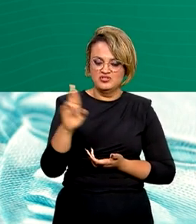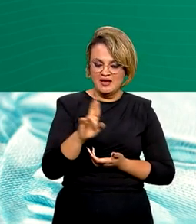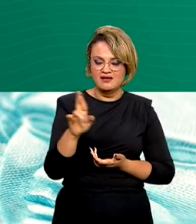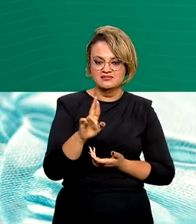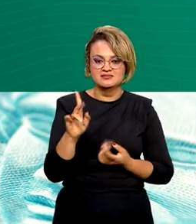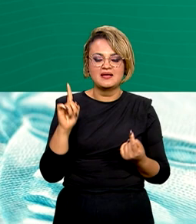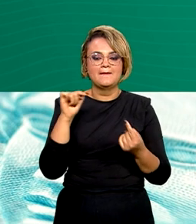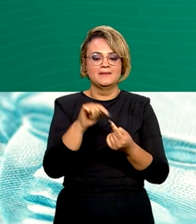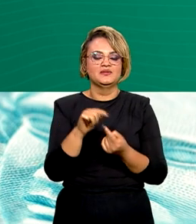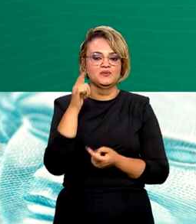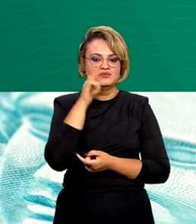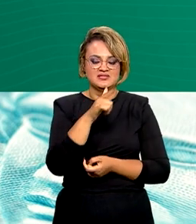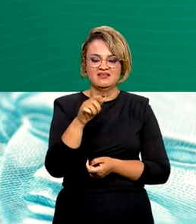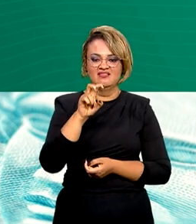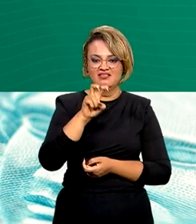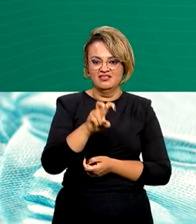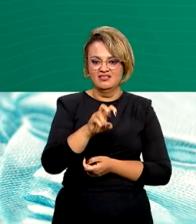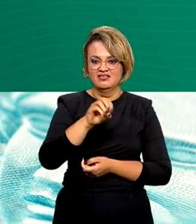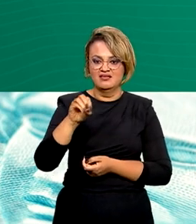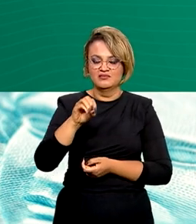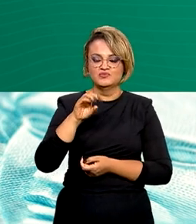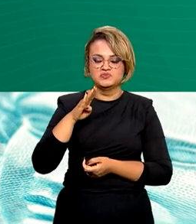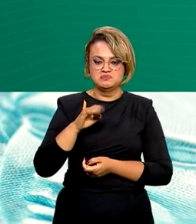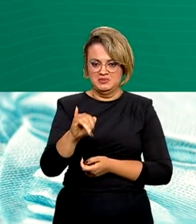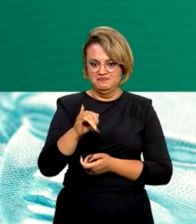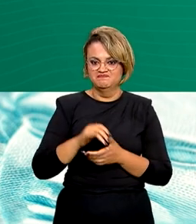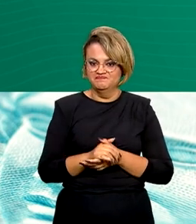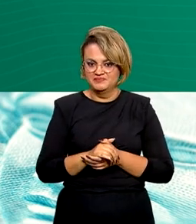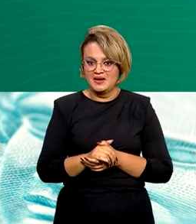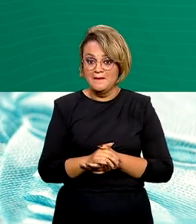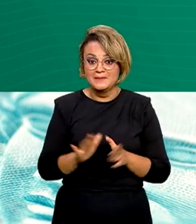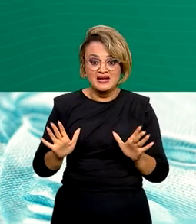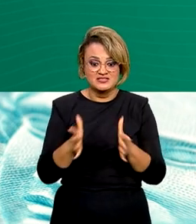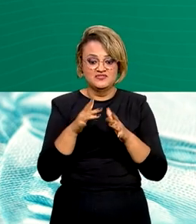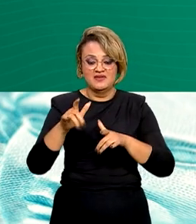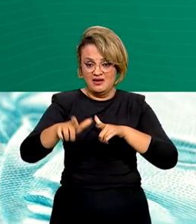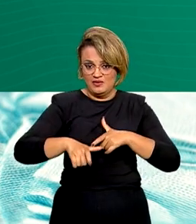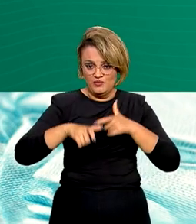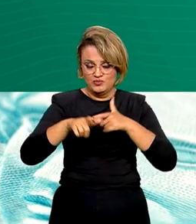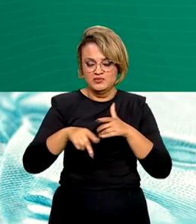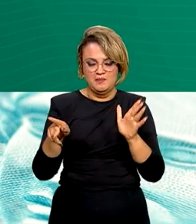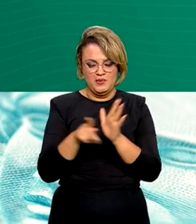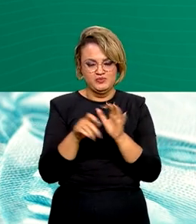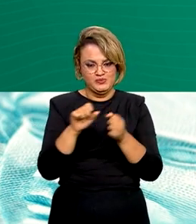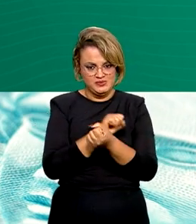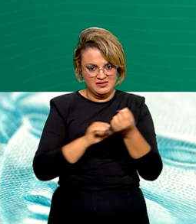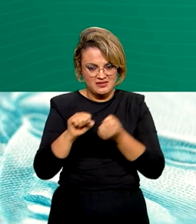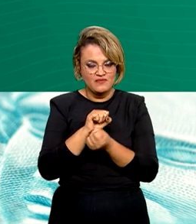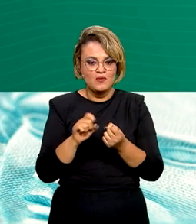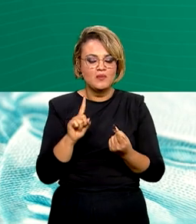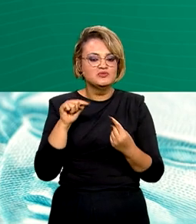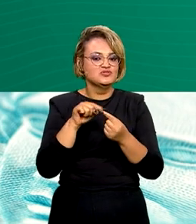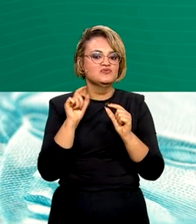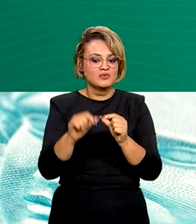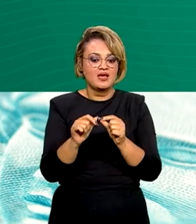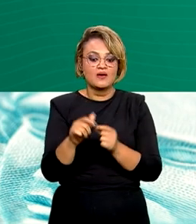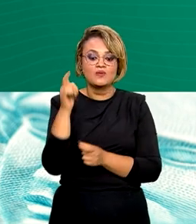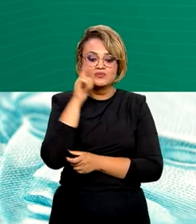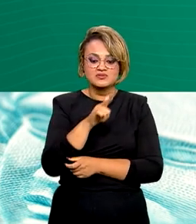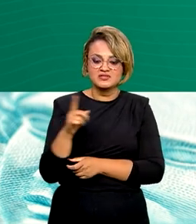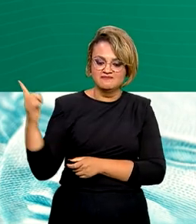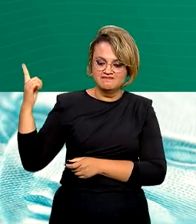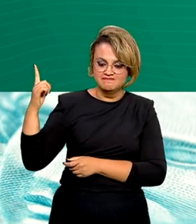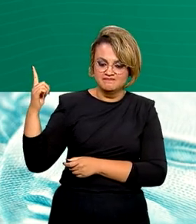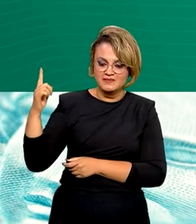a meta é chegar a 500 bilhões. Para o Incentivo à Agricultura Sustentável, o objetivo é atingir um